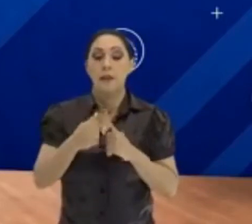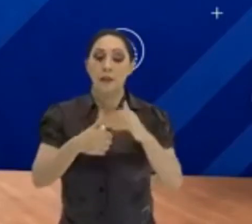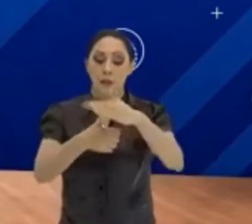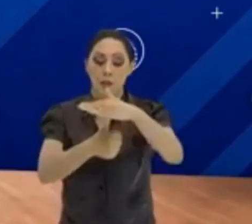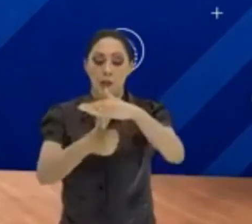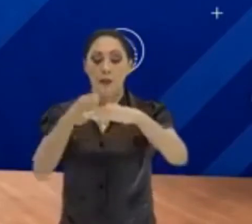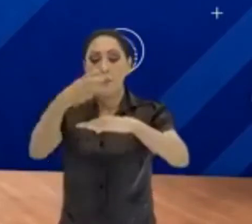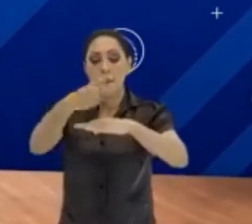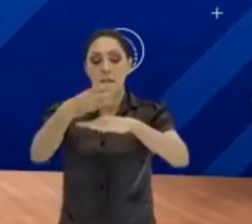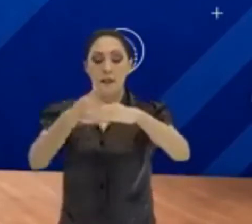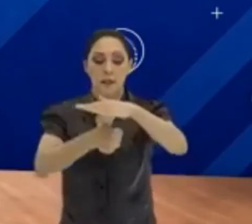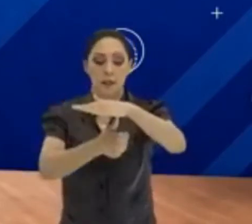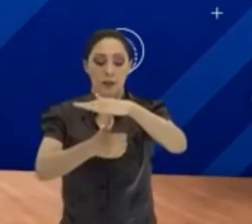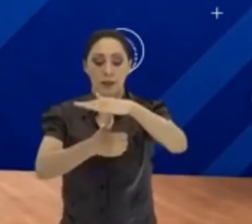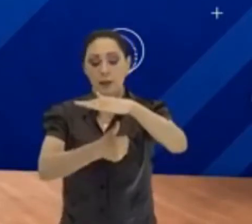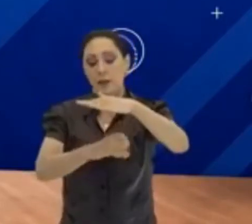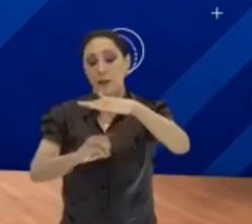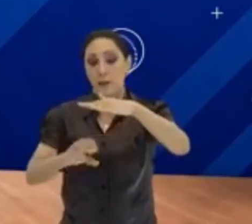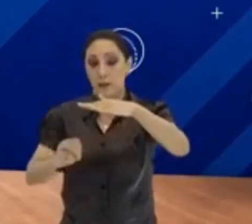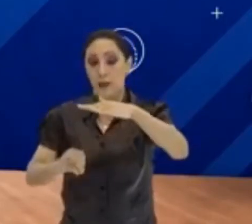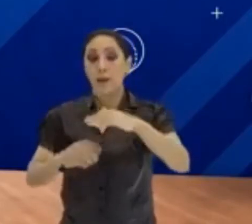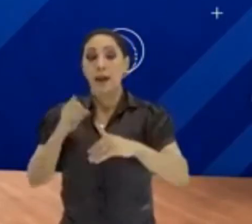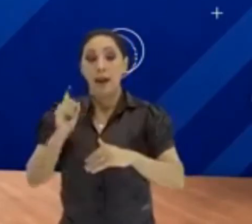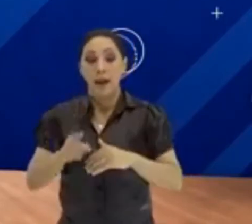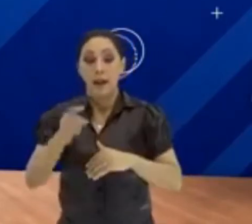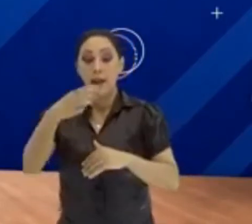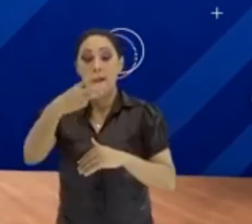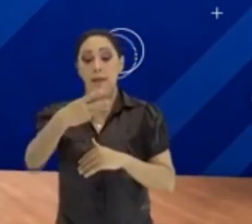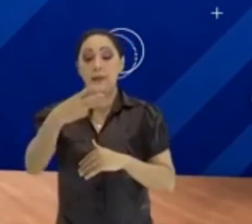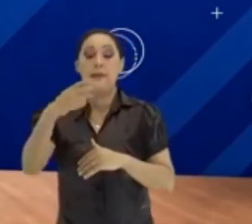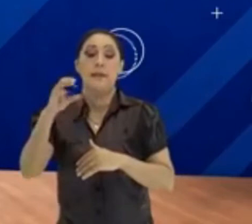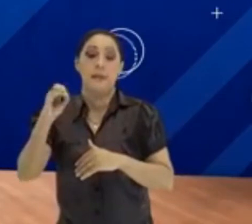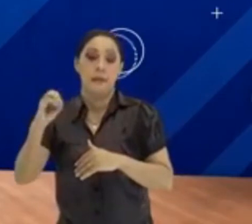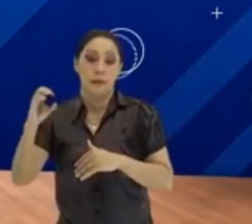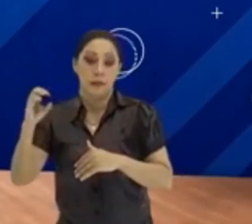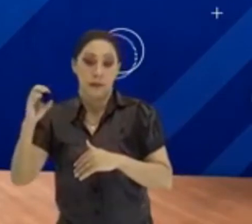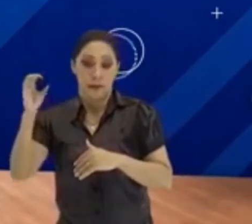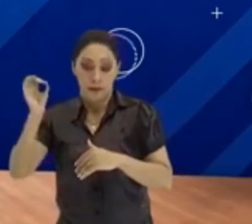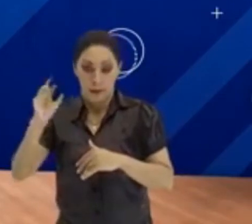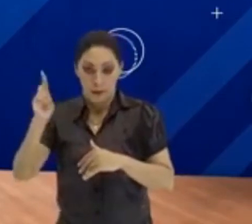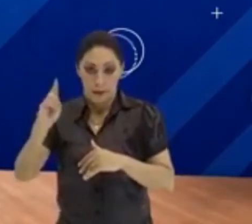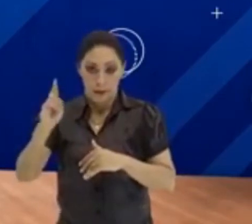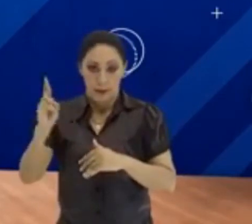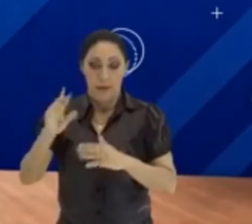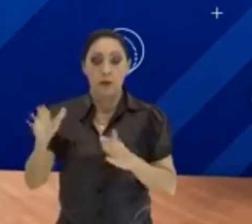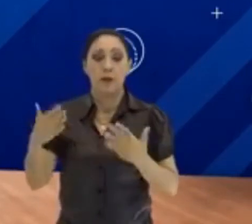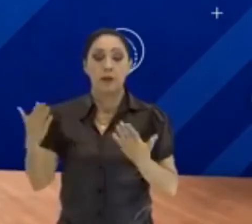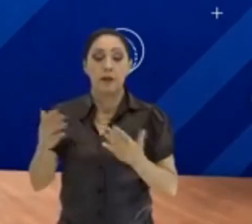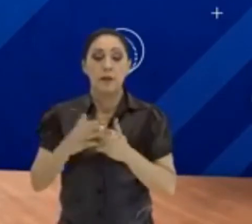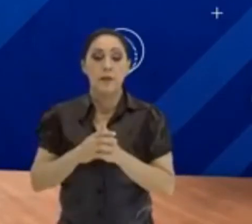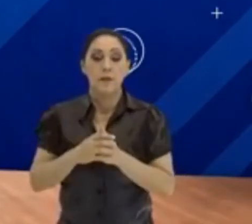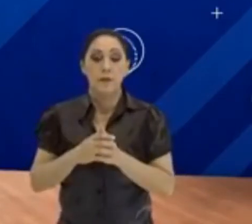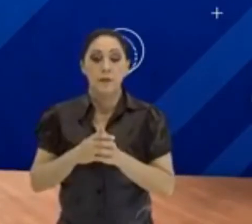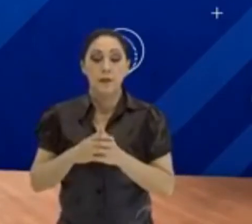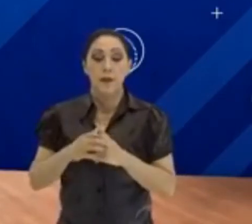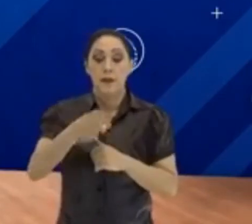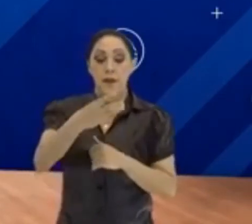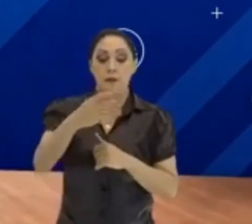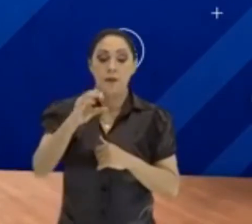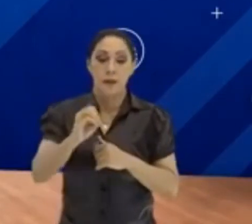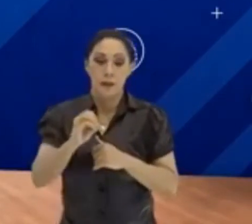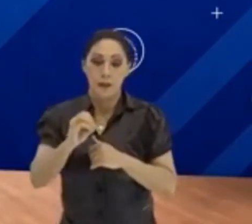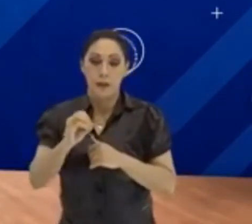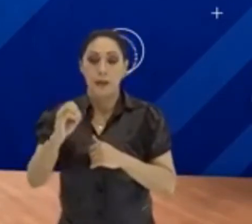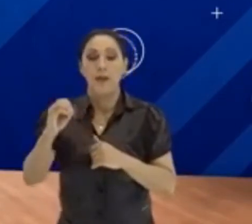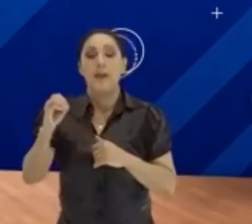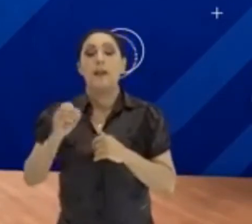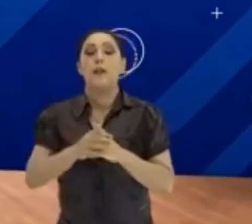reais. Só que tu vai ganhar 3%. Como é juros simples, sempre é 30 reais em cima do lado mil. 30 reais no